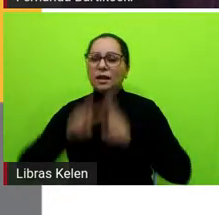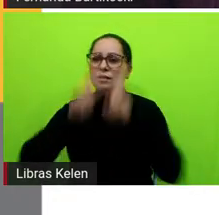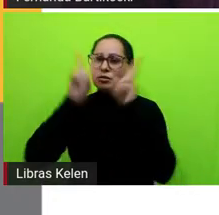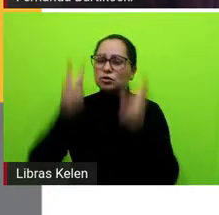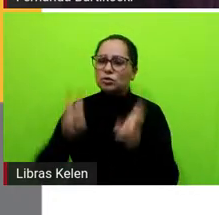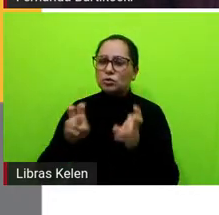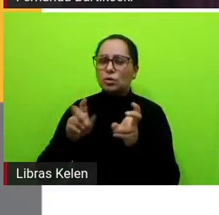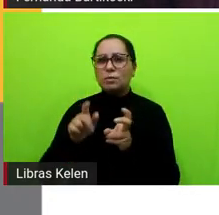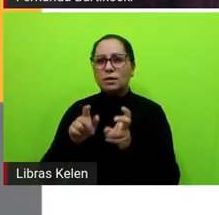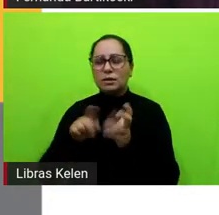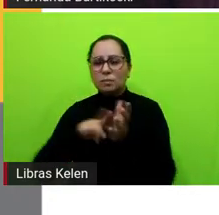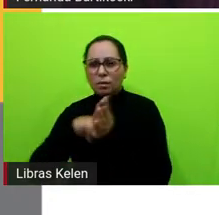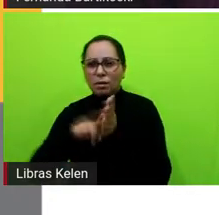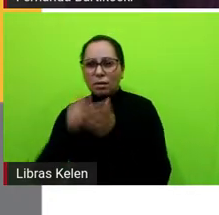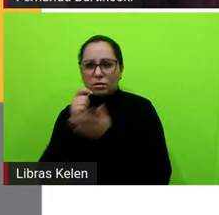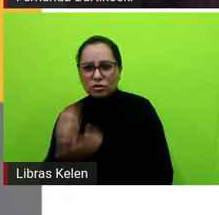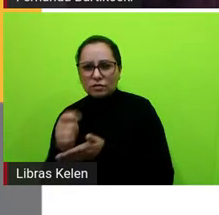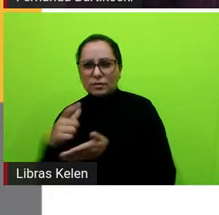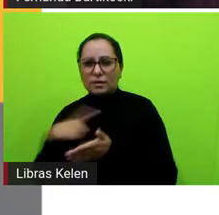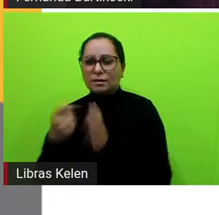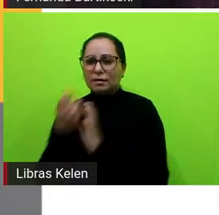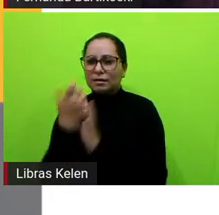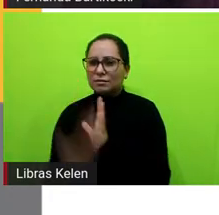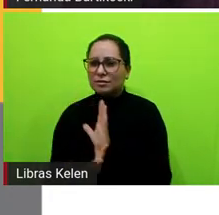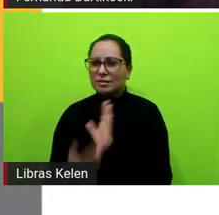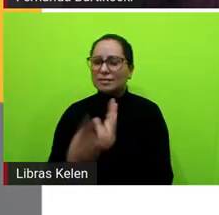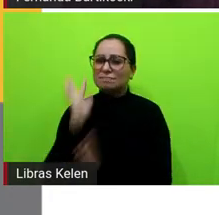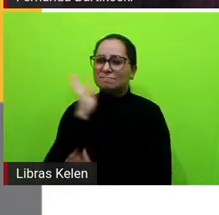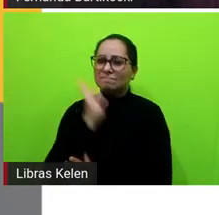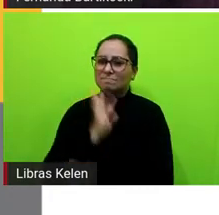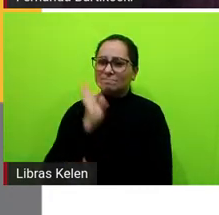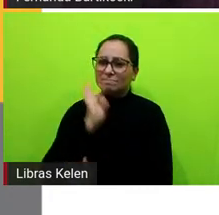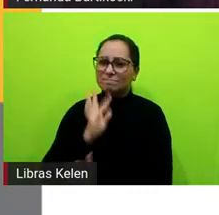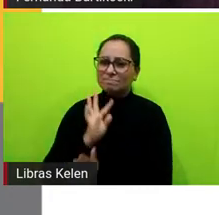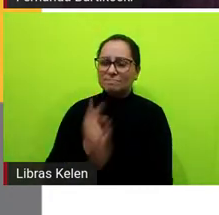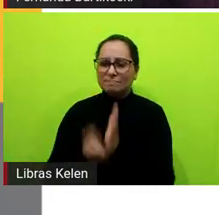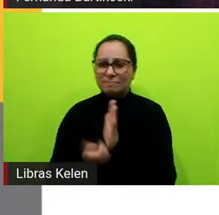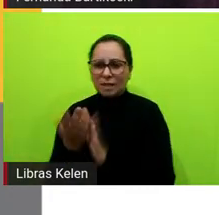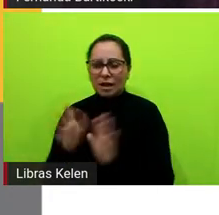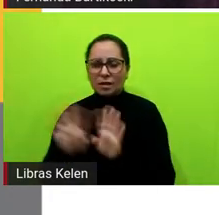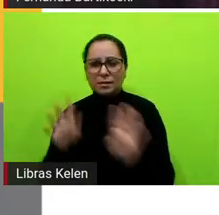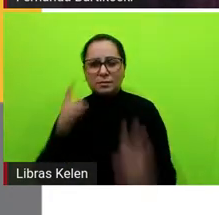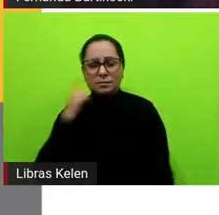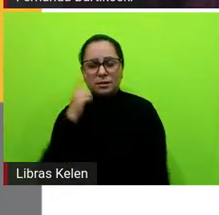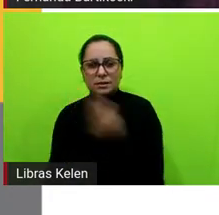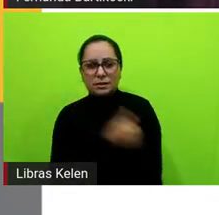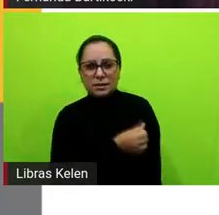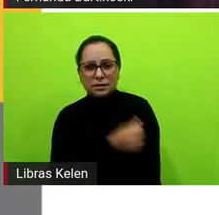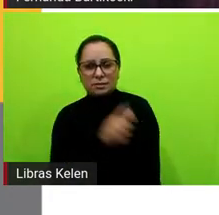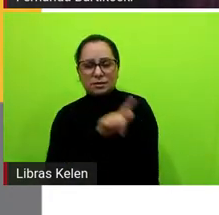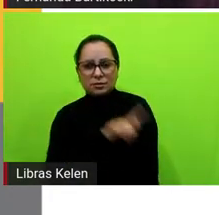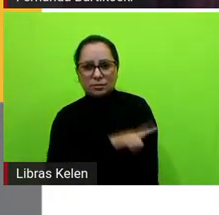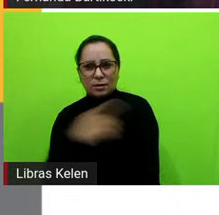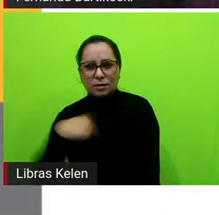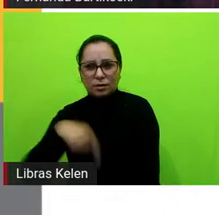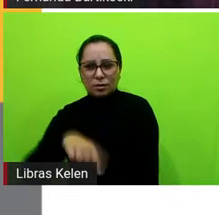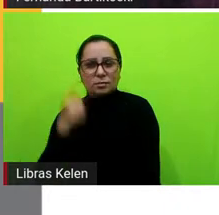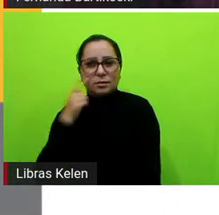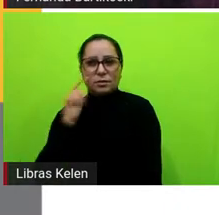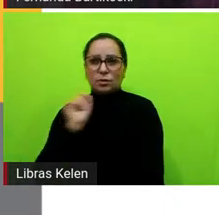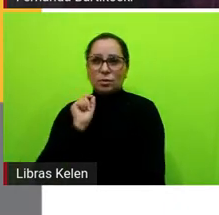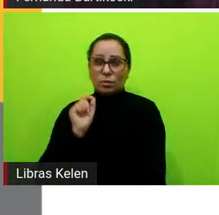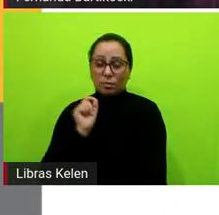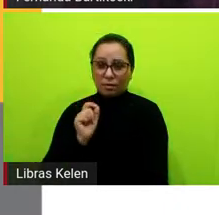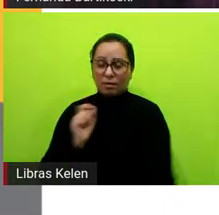várias características legais. Mas pensando em sexto e sétimo ano, né, Fernanda, a gente achou que nessa faixa